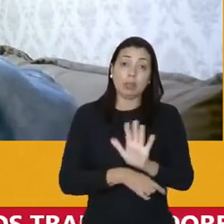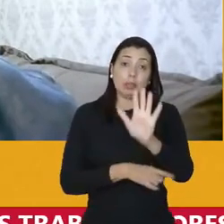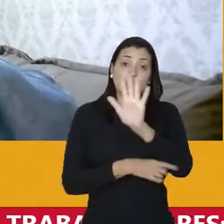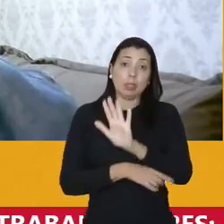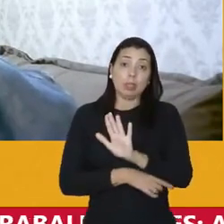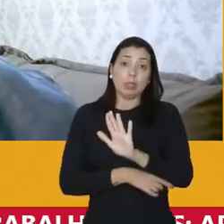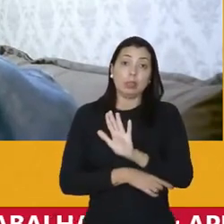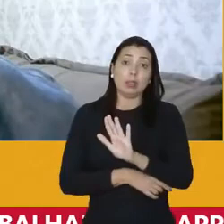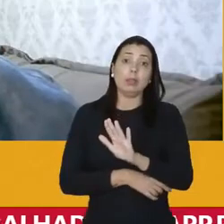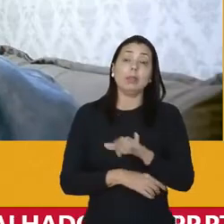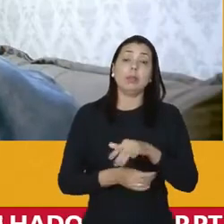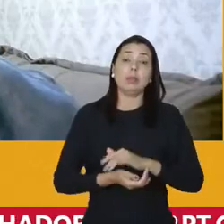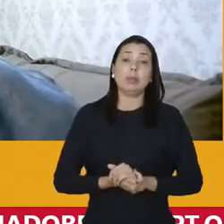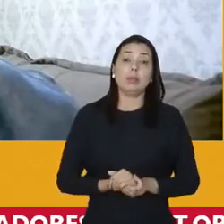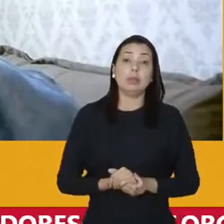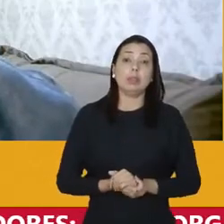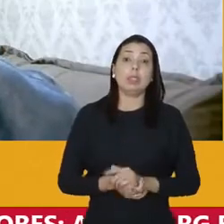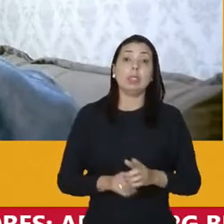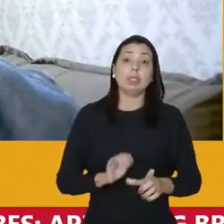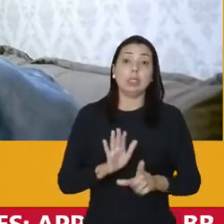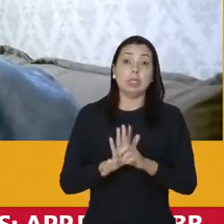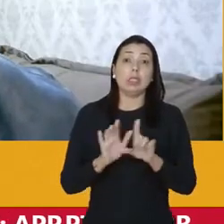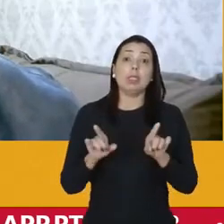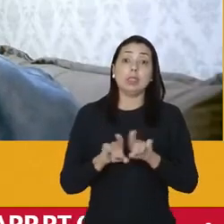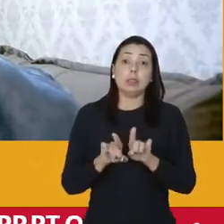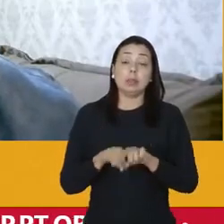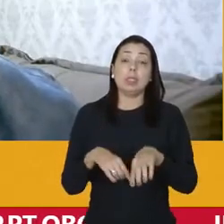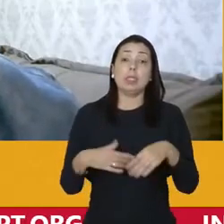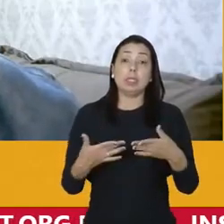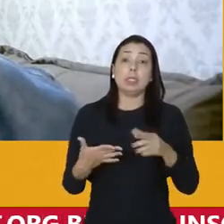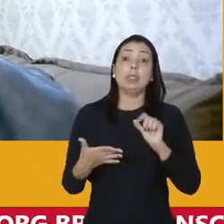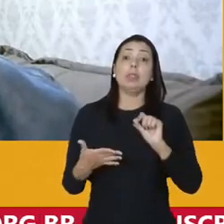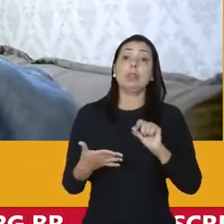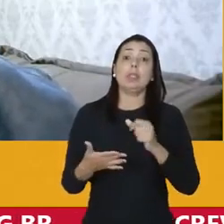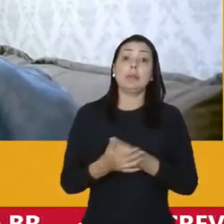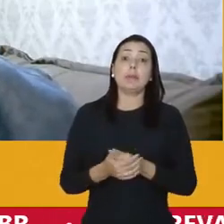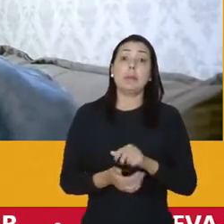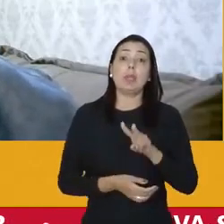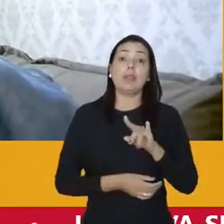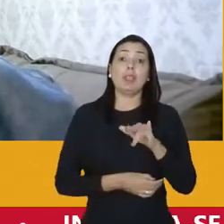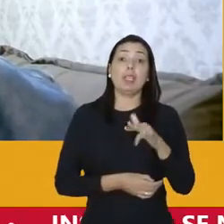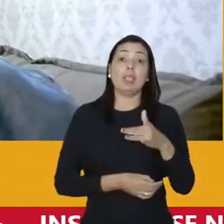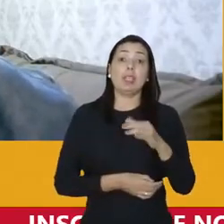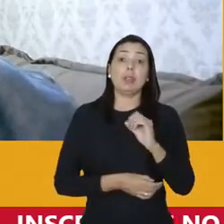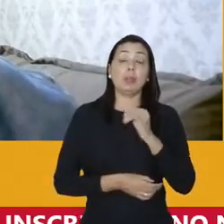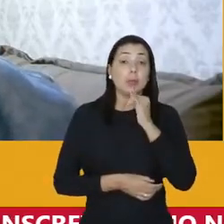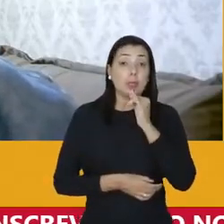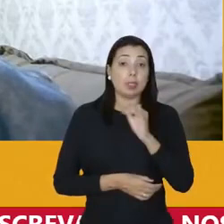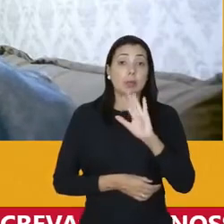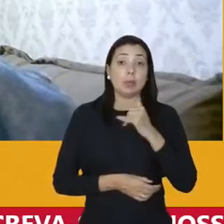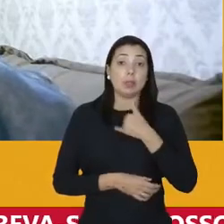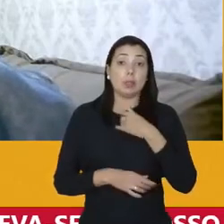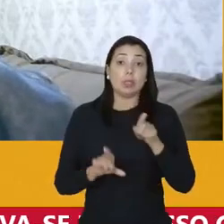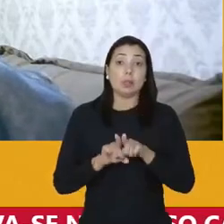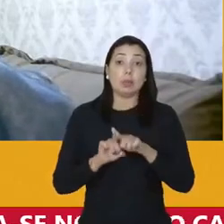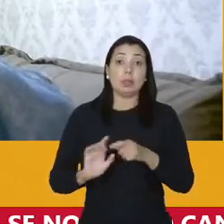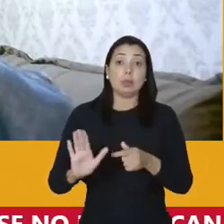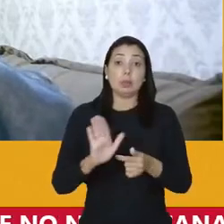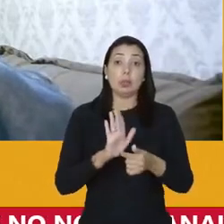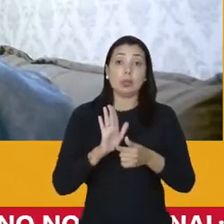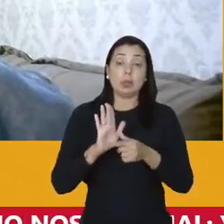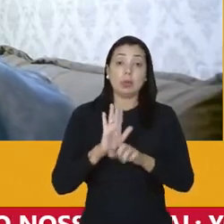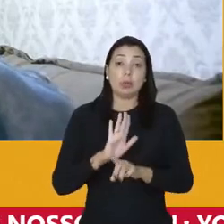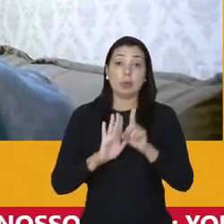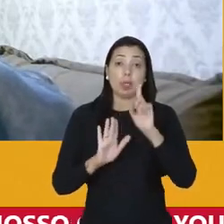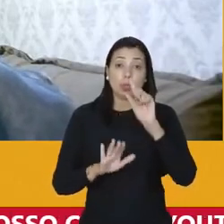antirracista de legislação antirracista e Vinícius um exemplo que nós também trouxemos aqui que no